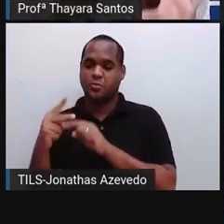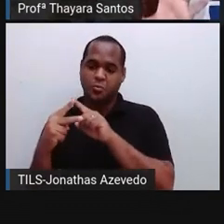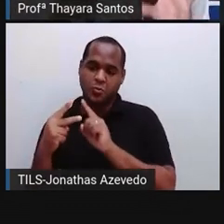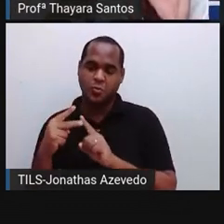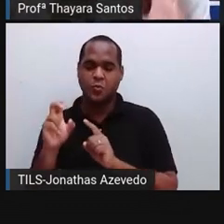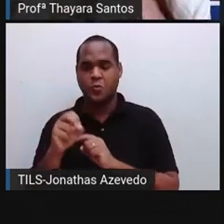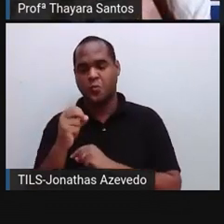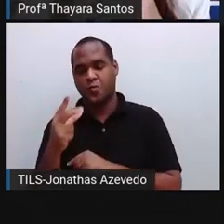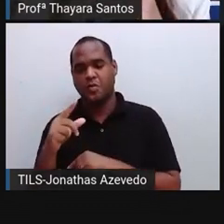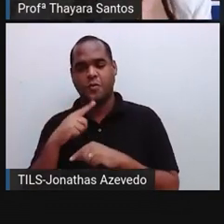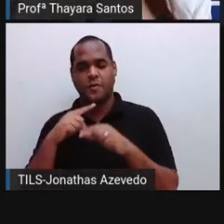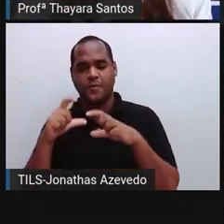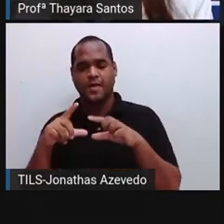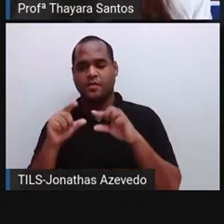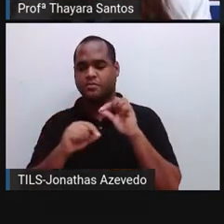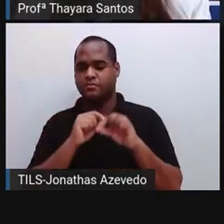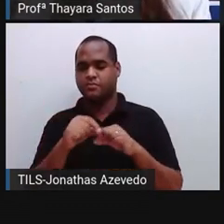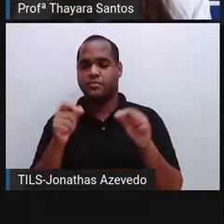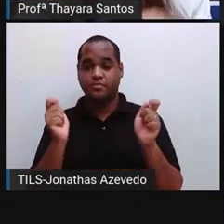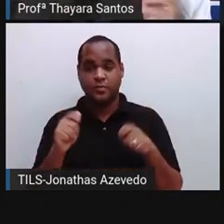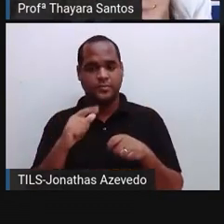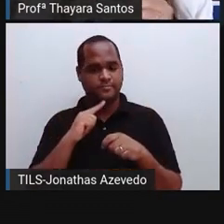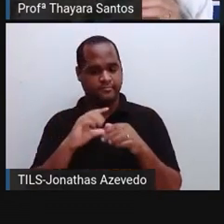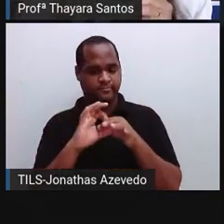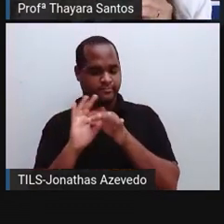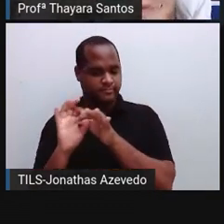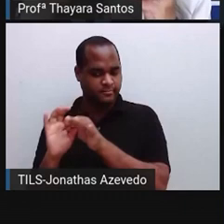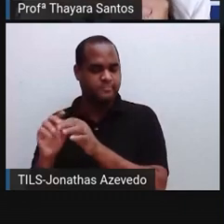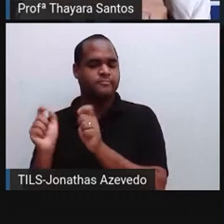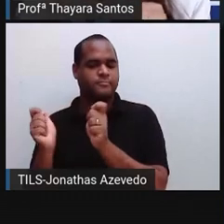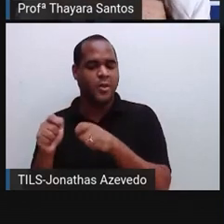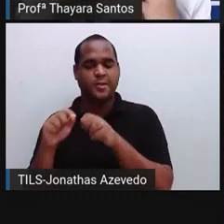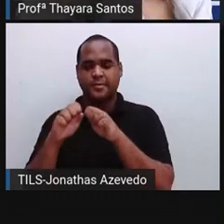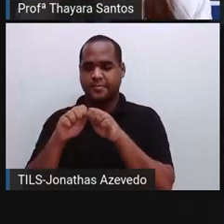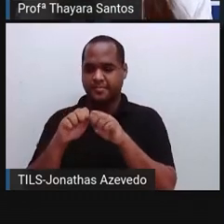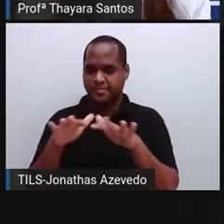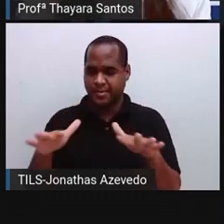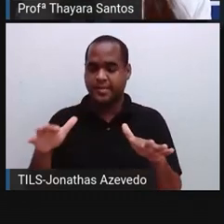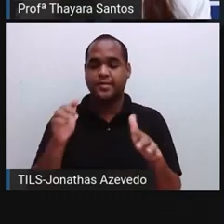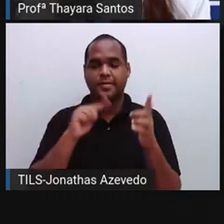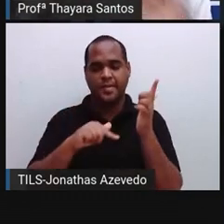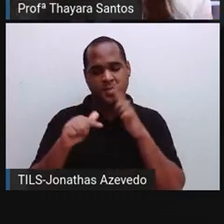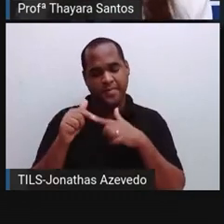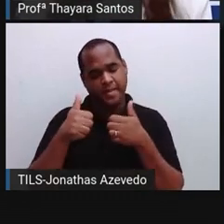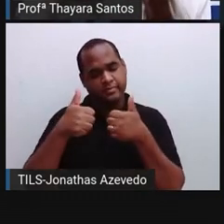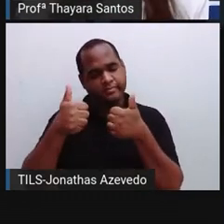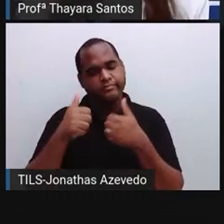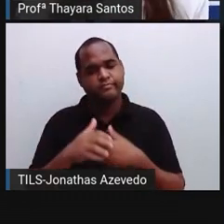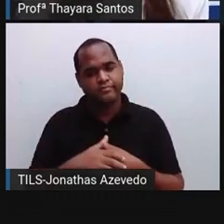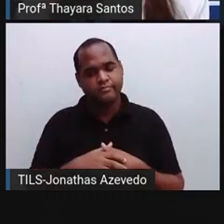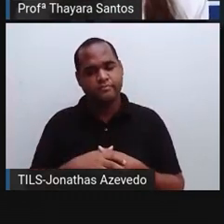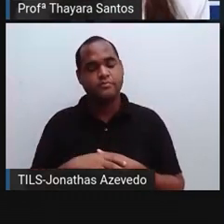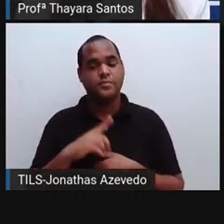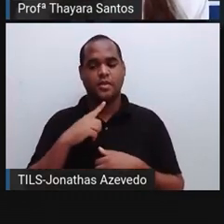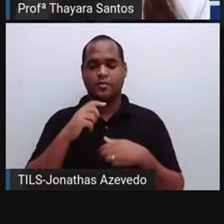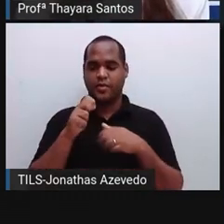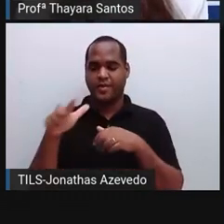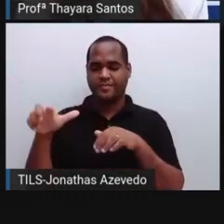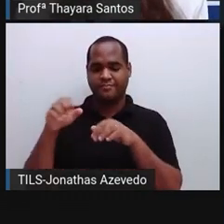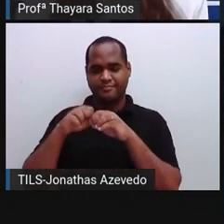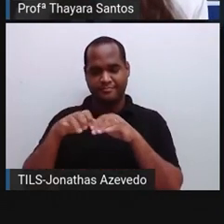e o órgão que vai efetuar aquela ação, por onde a gente transmite o impulso nervoso, que são esses neurotransmissores.